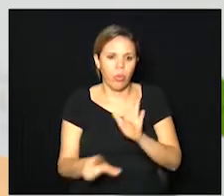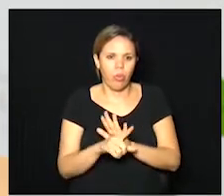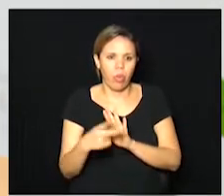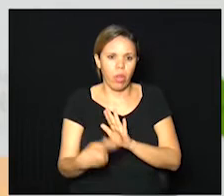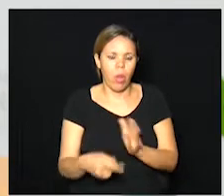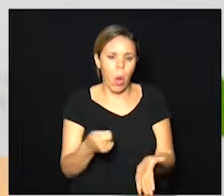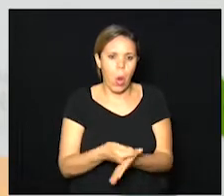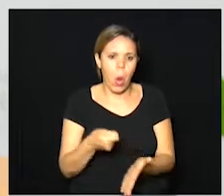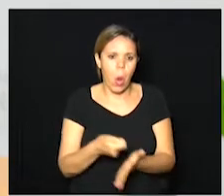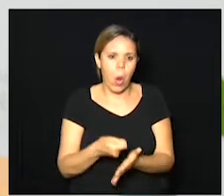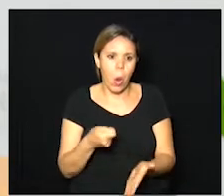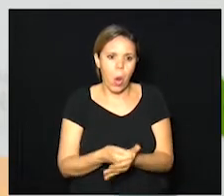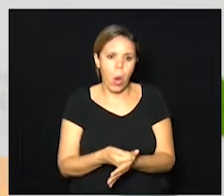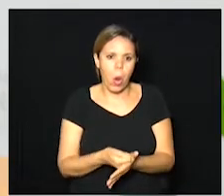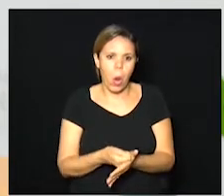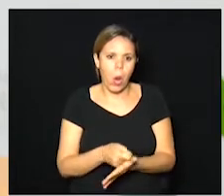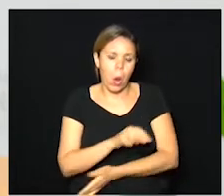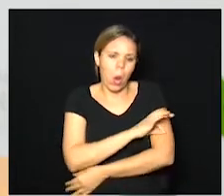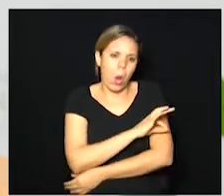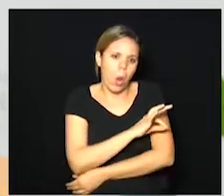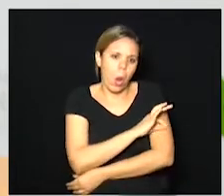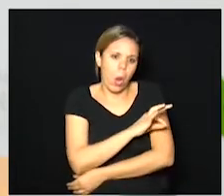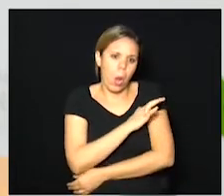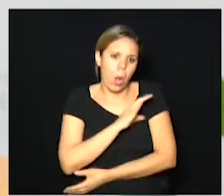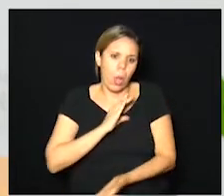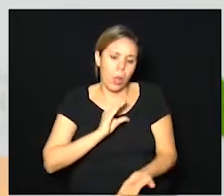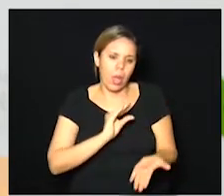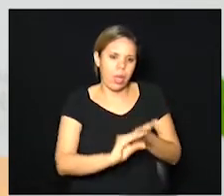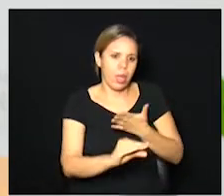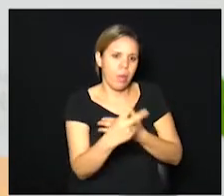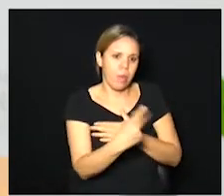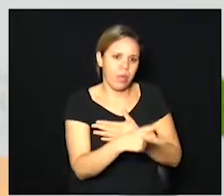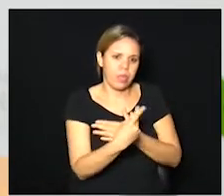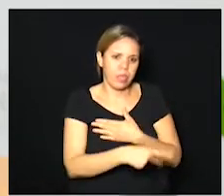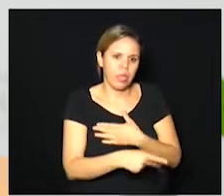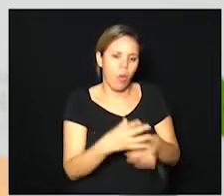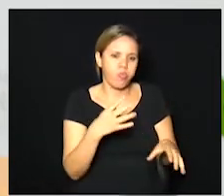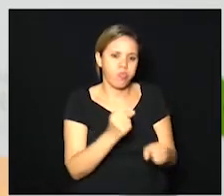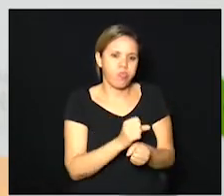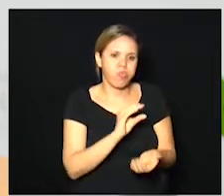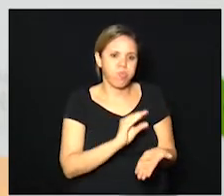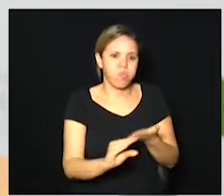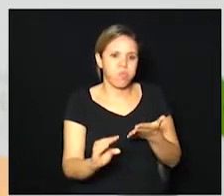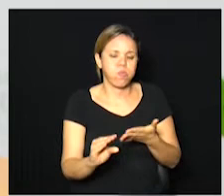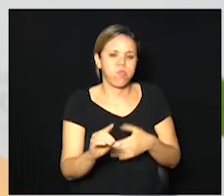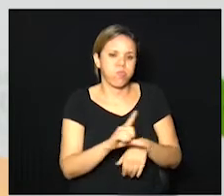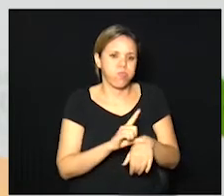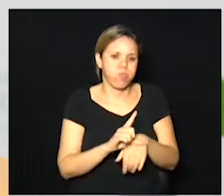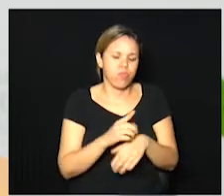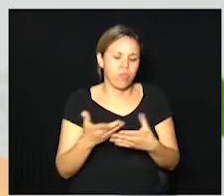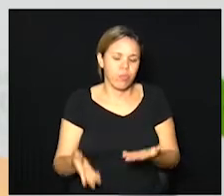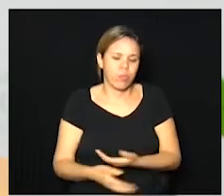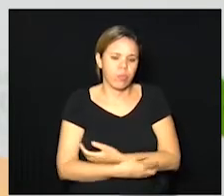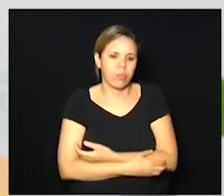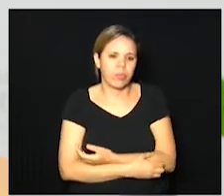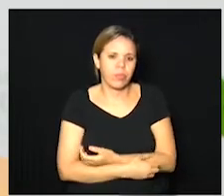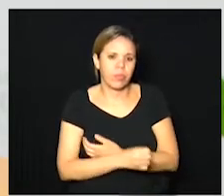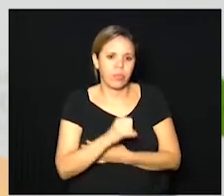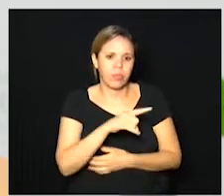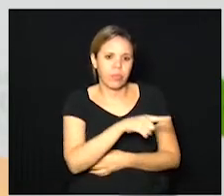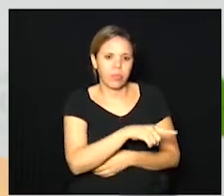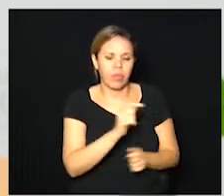obrigatoriamente, a Prefeitura tem que repassar para o orçamento do Poder Legislativo, se ele